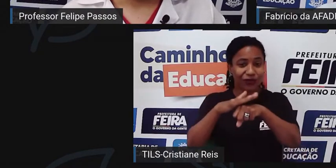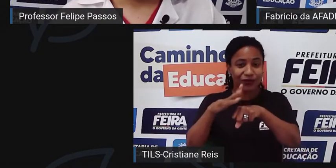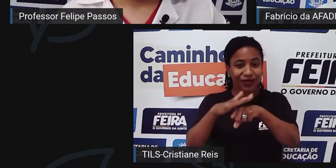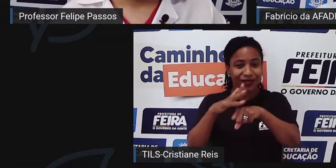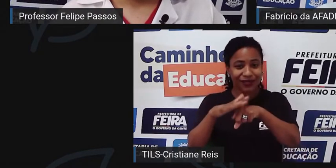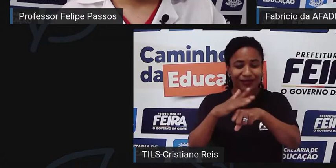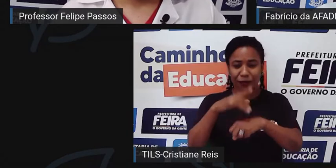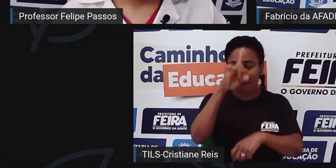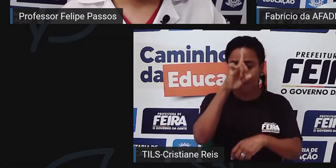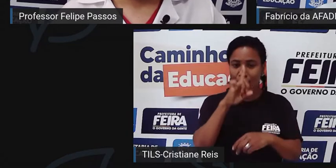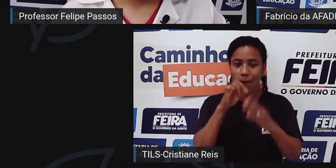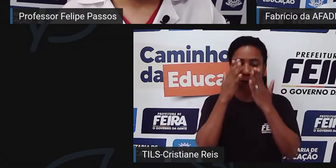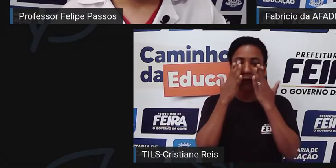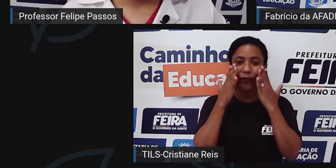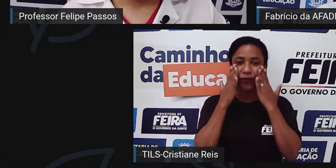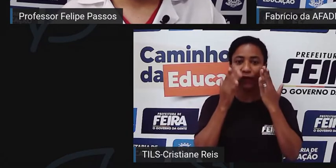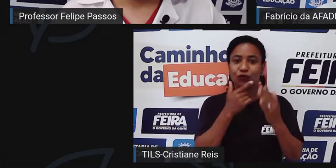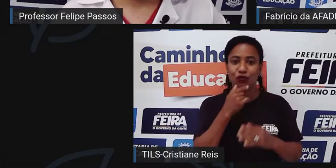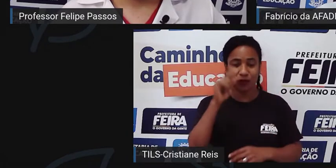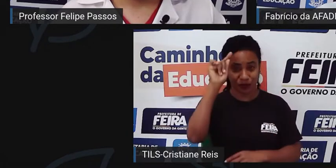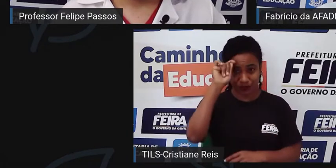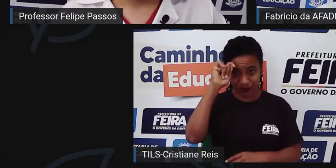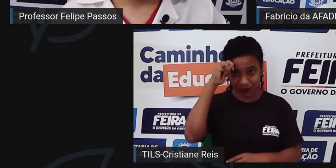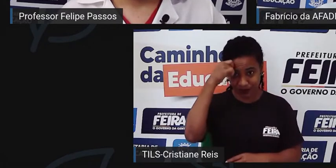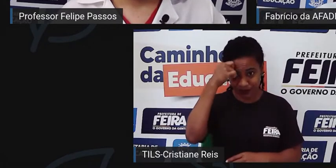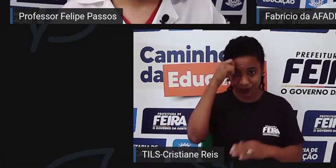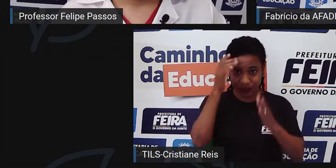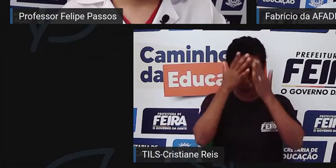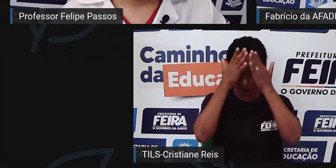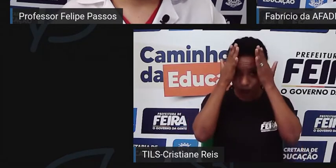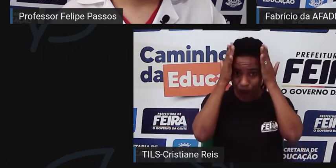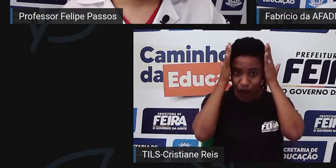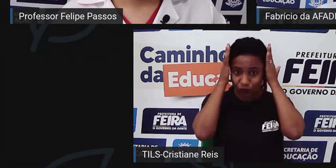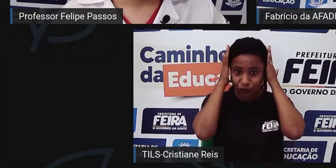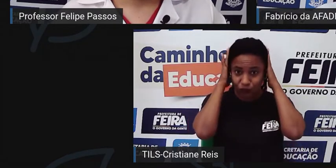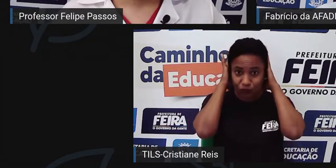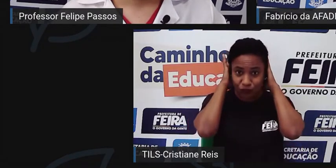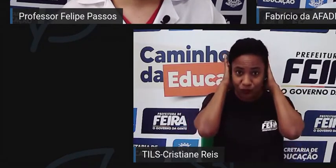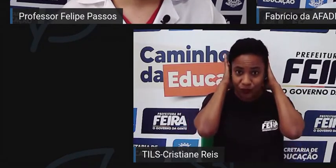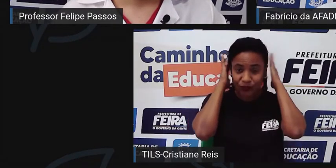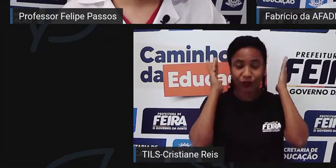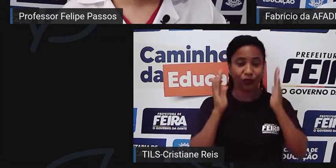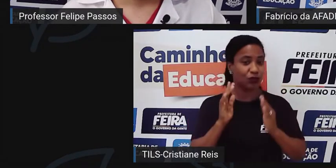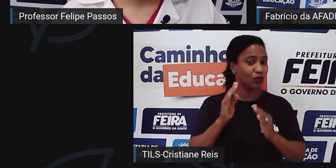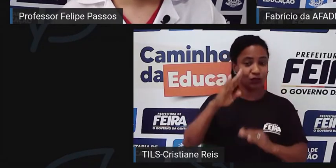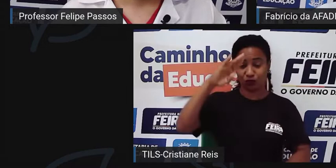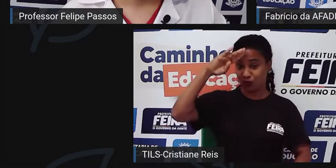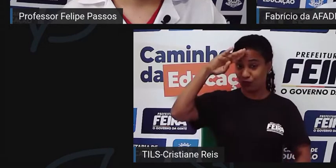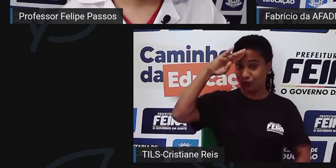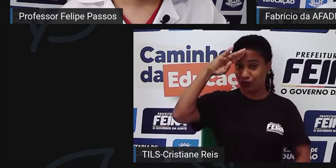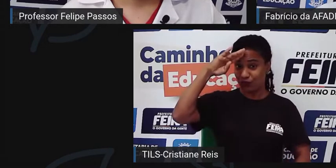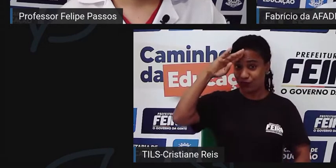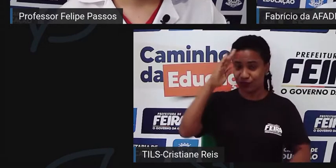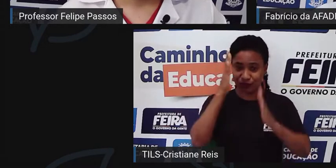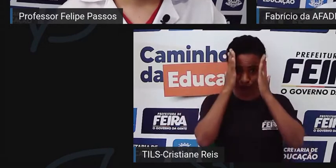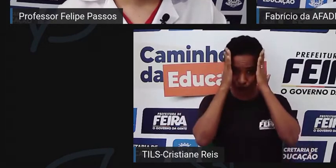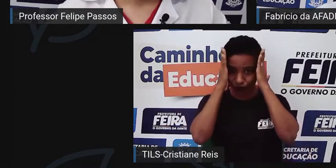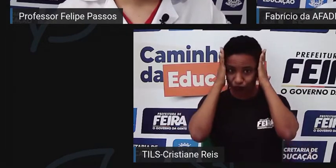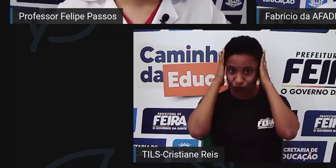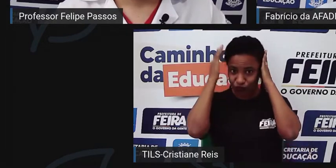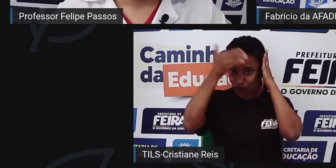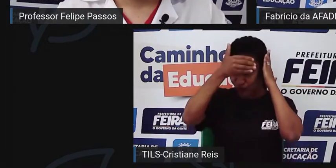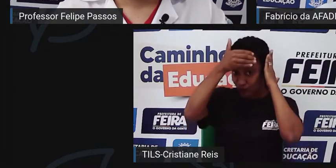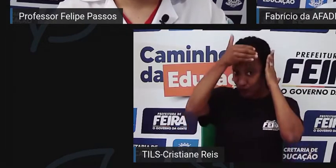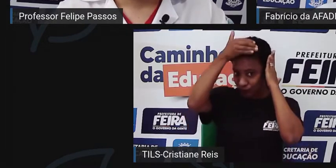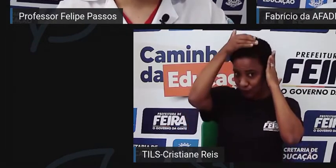Sou homem negro também. Estou com o cabelo estilo militar, do lado baixinho, em cima